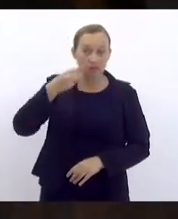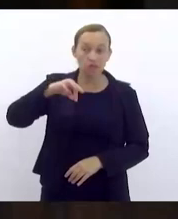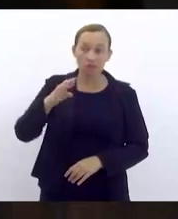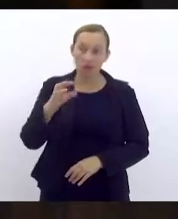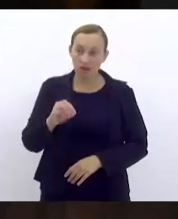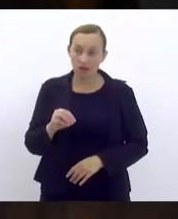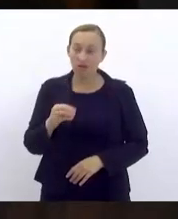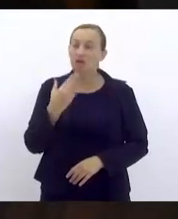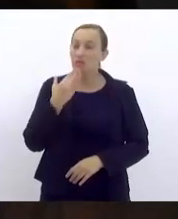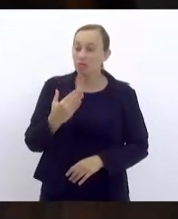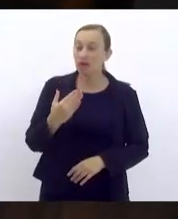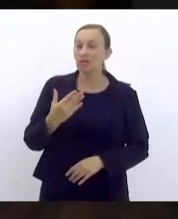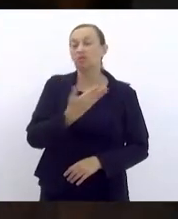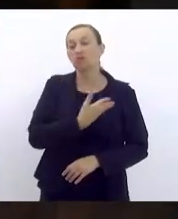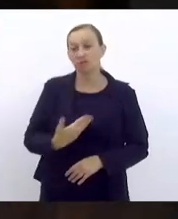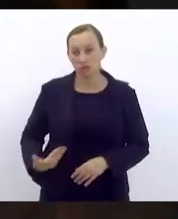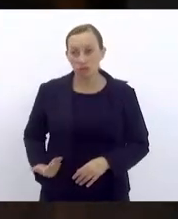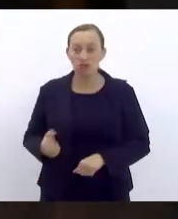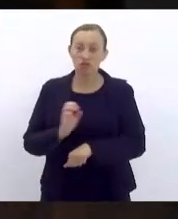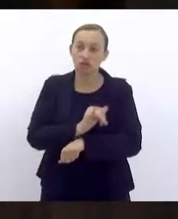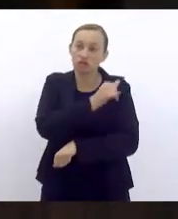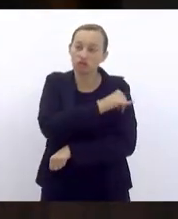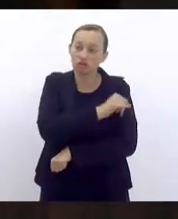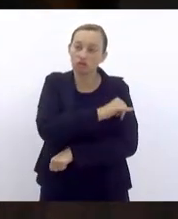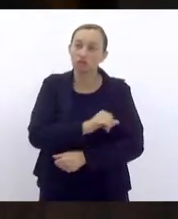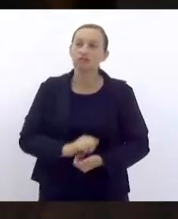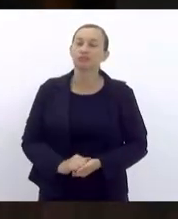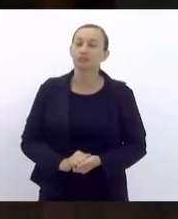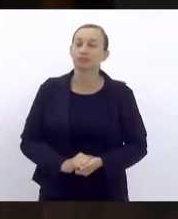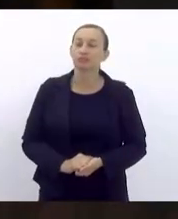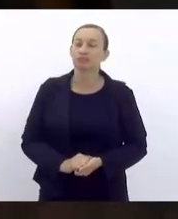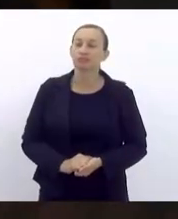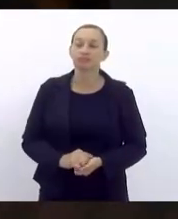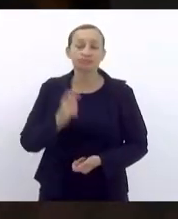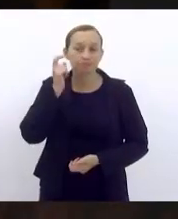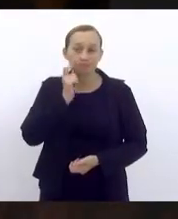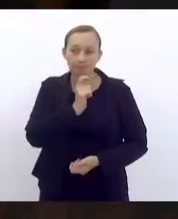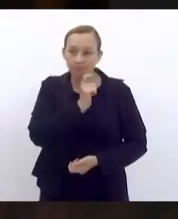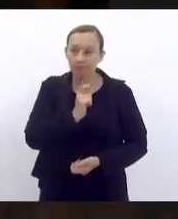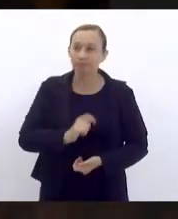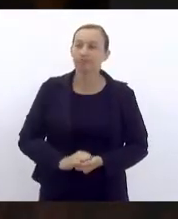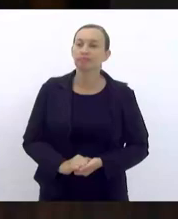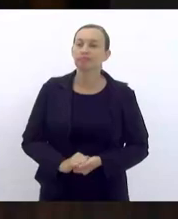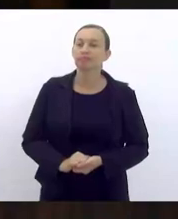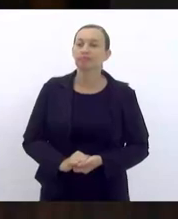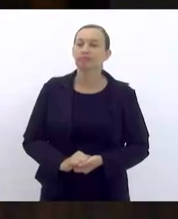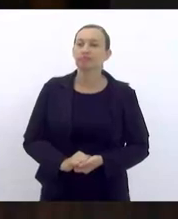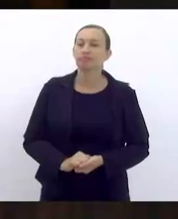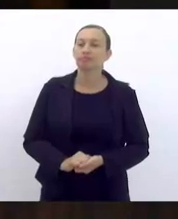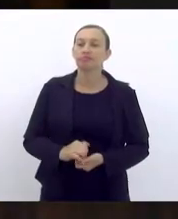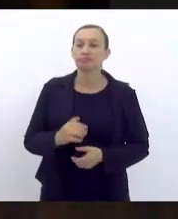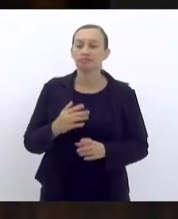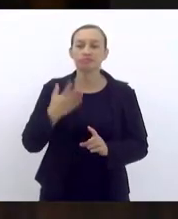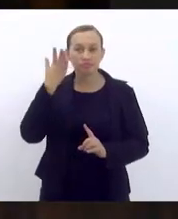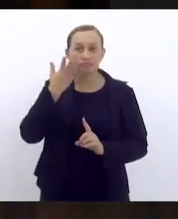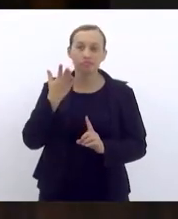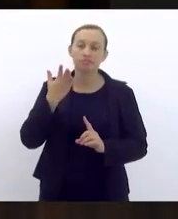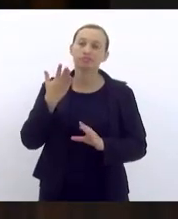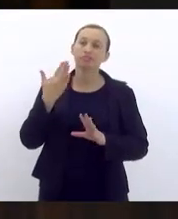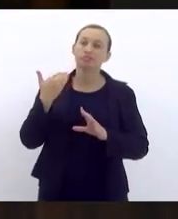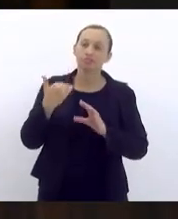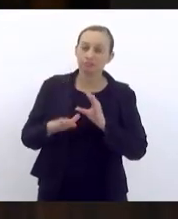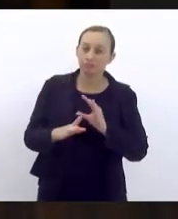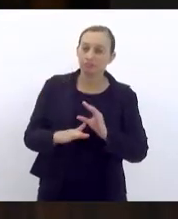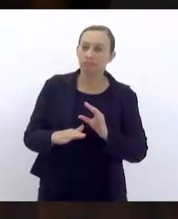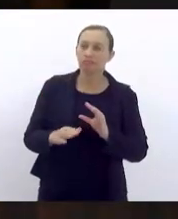Galberto que solicita ao excelentíssimo senhor governador do estado do Rio de Janeiro Cláudio Castro envio de mensagem dispondo sobre a criação do